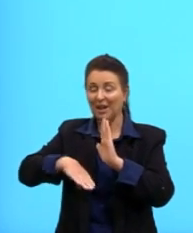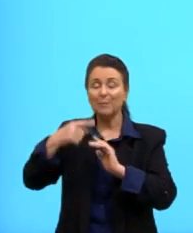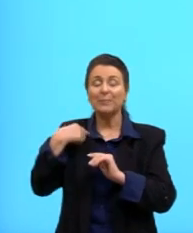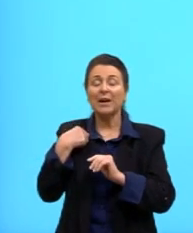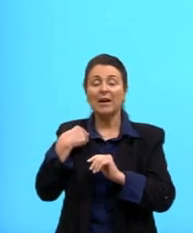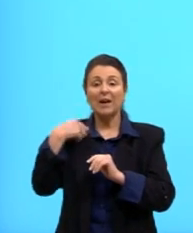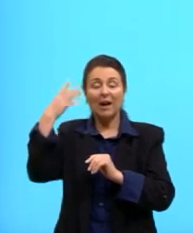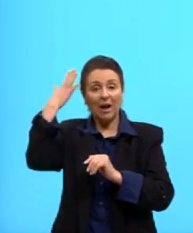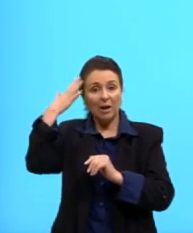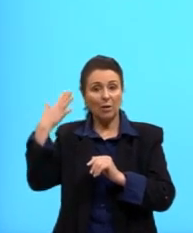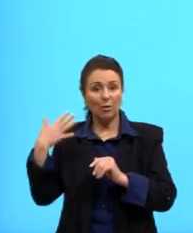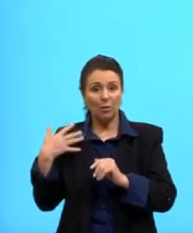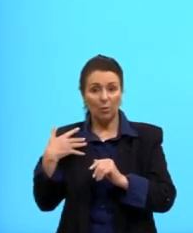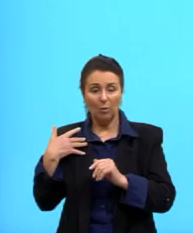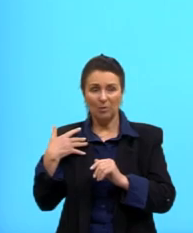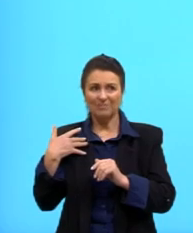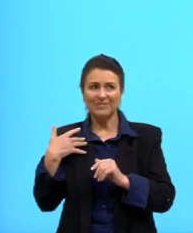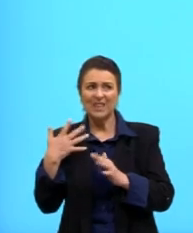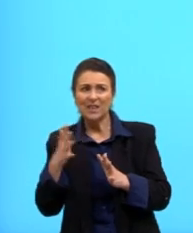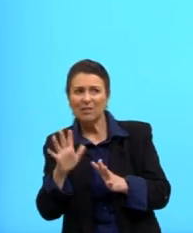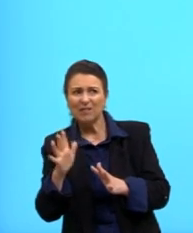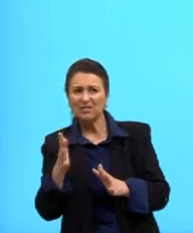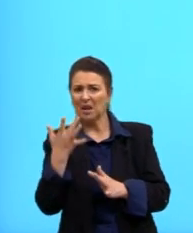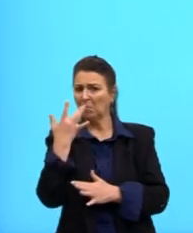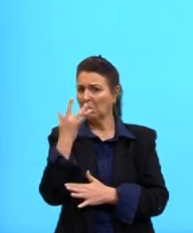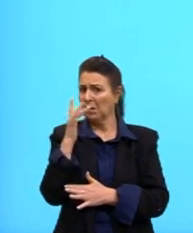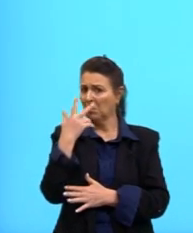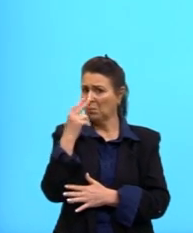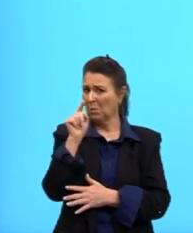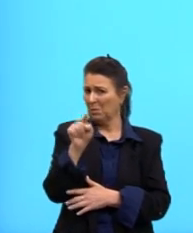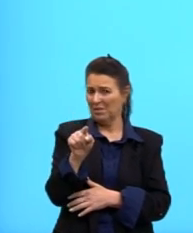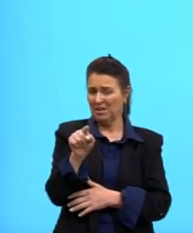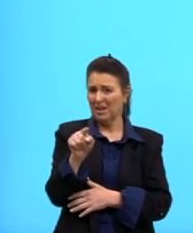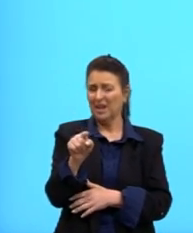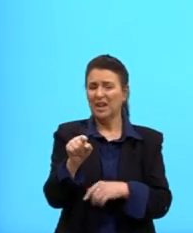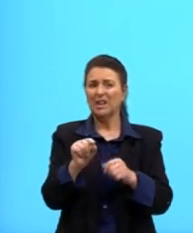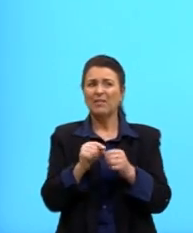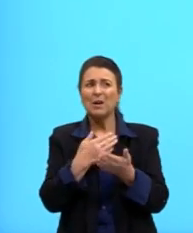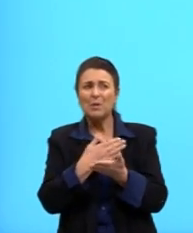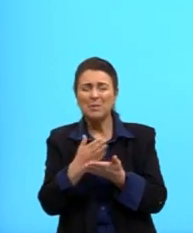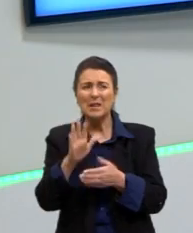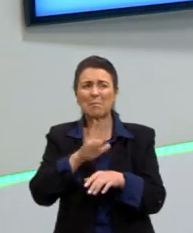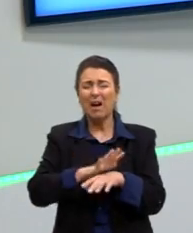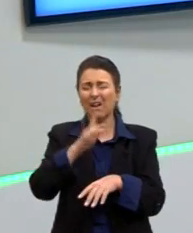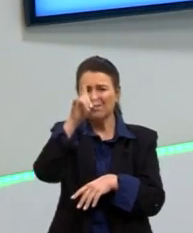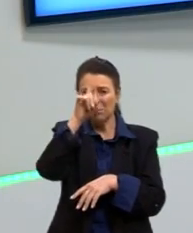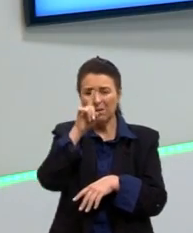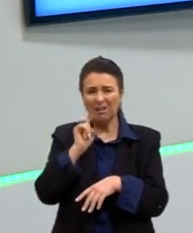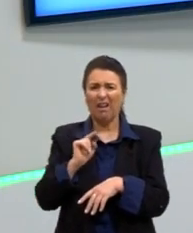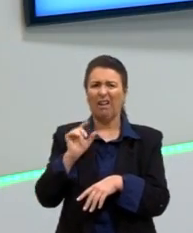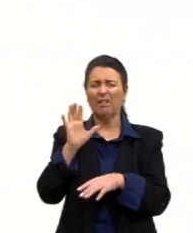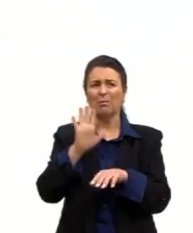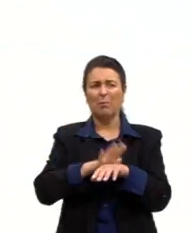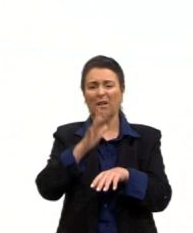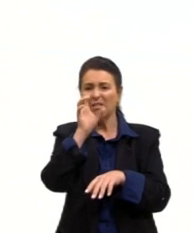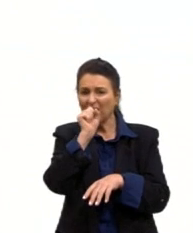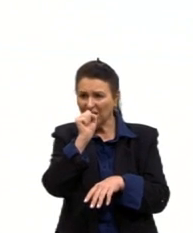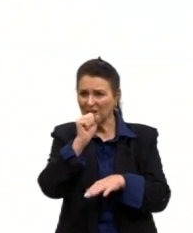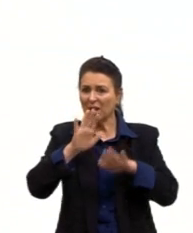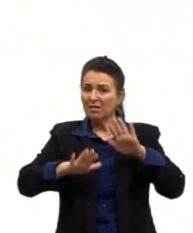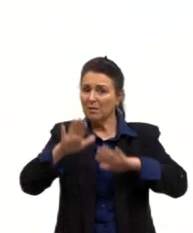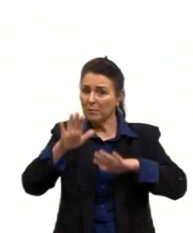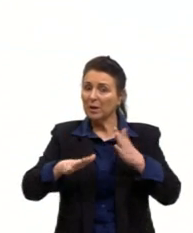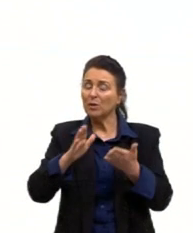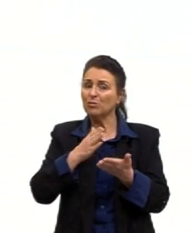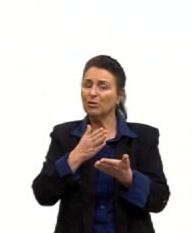muitas vezes, ele não vai ficar branco assim. Ele vai ficar amarelado, num tom alaranjado, dependendo da